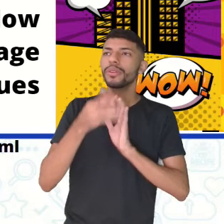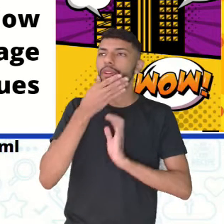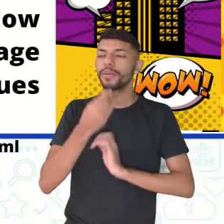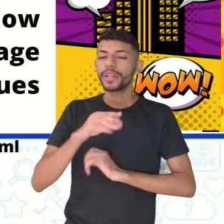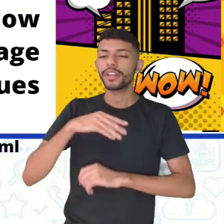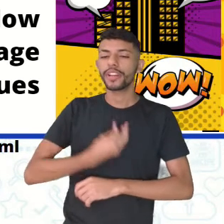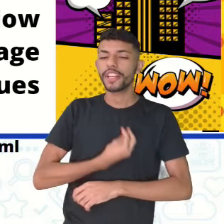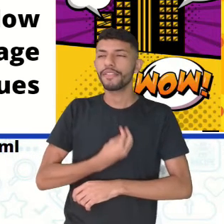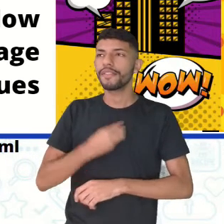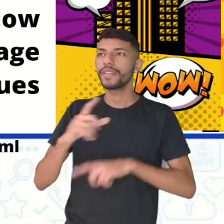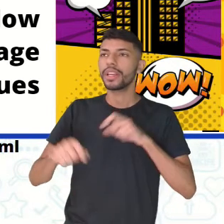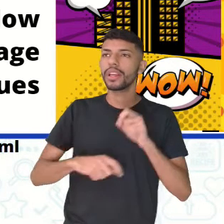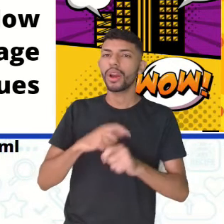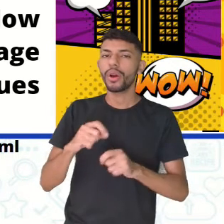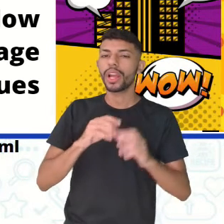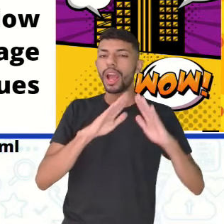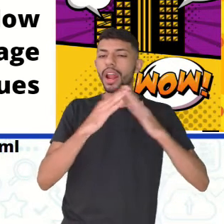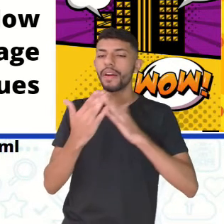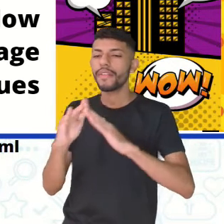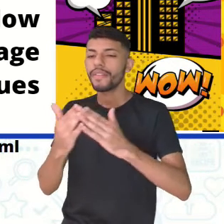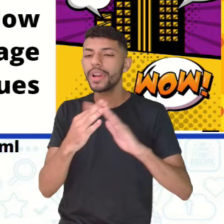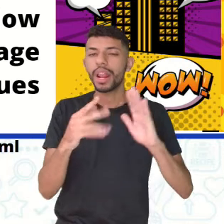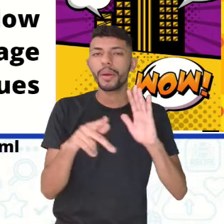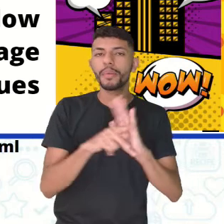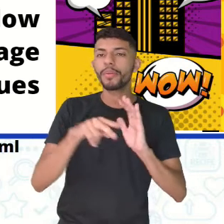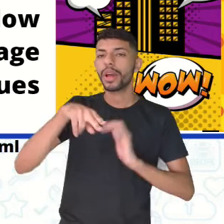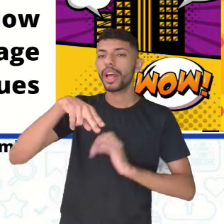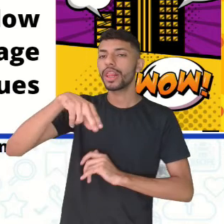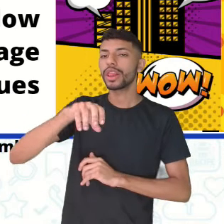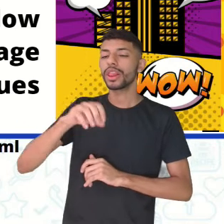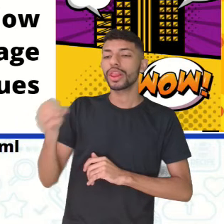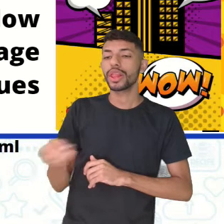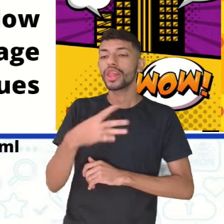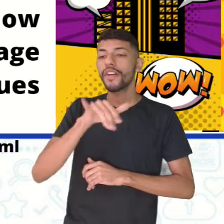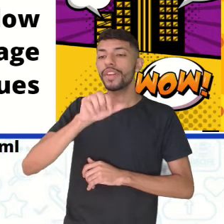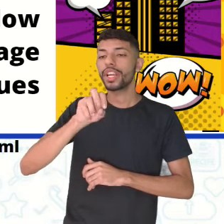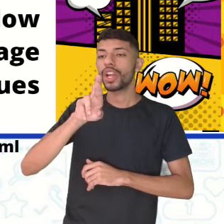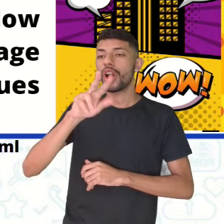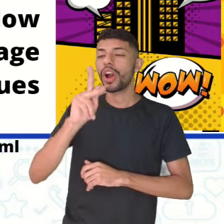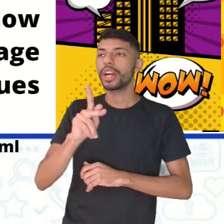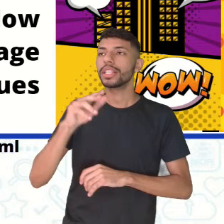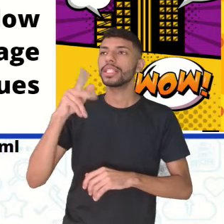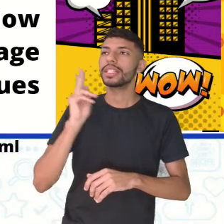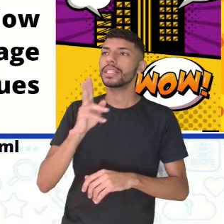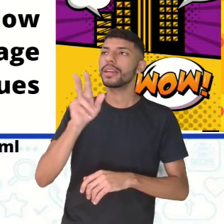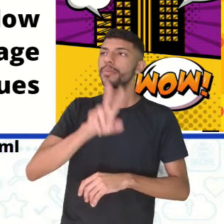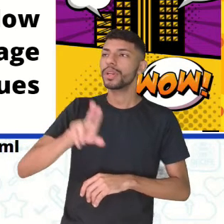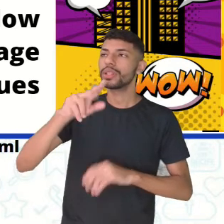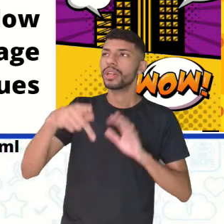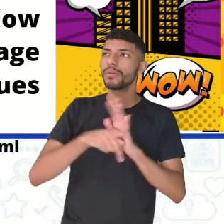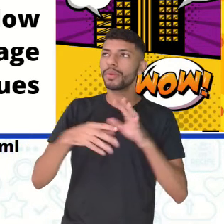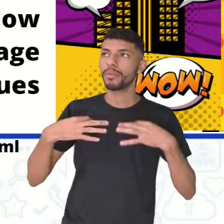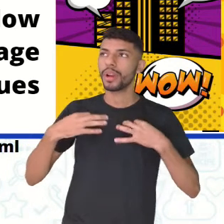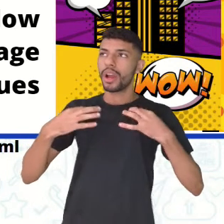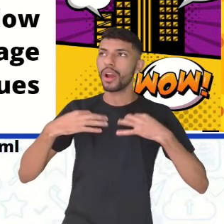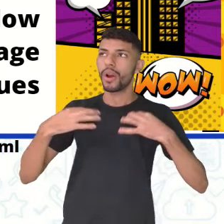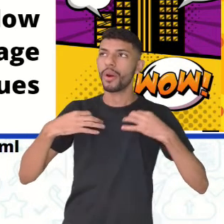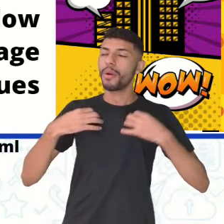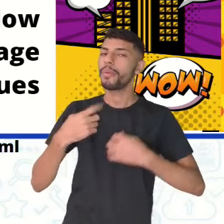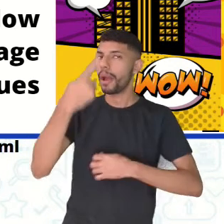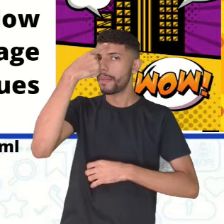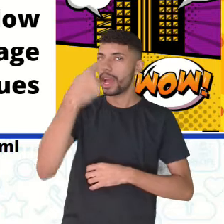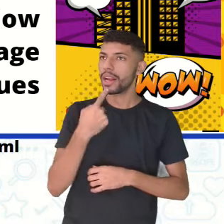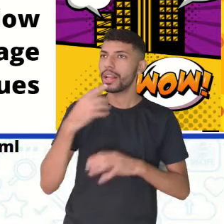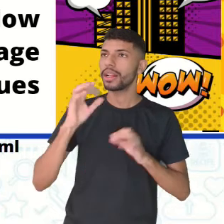vivia nos guetos de Nova York, sempre vestido de pijamas amarelo. Será que tem a ver com aquele livro clássico de hoje em dia, que é